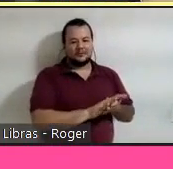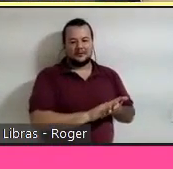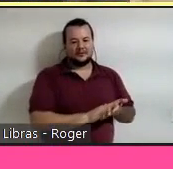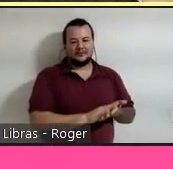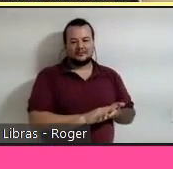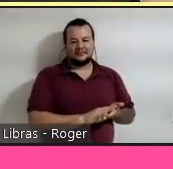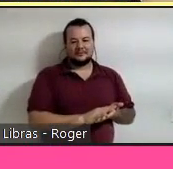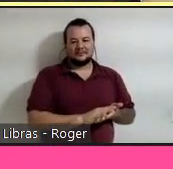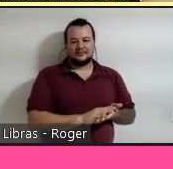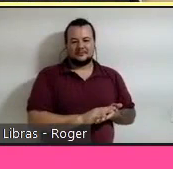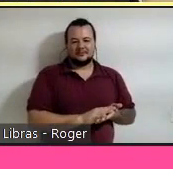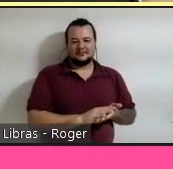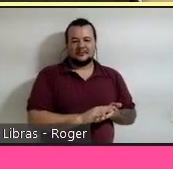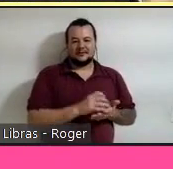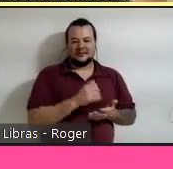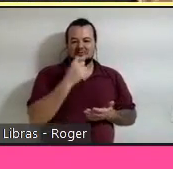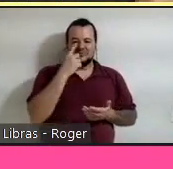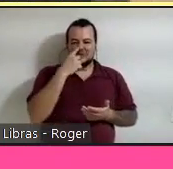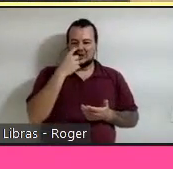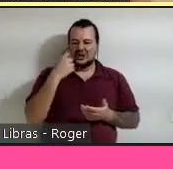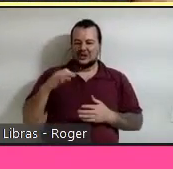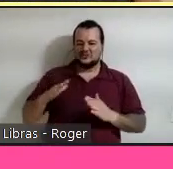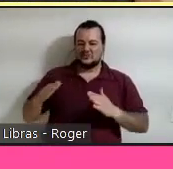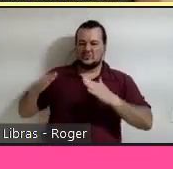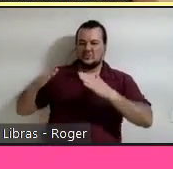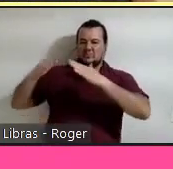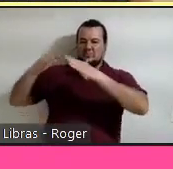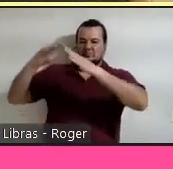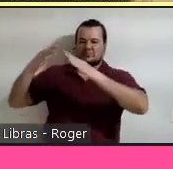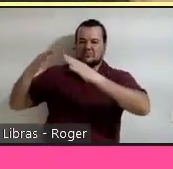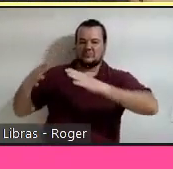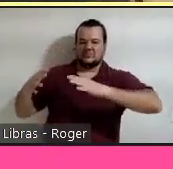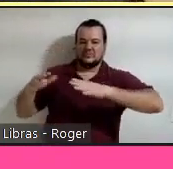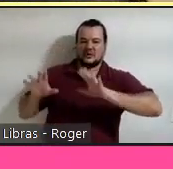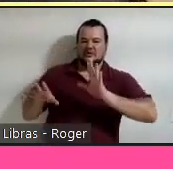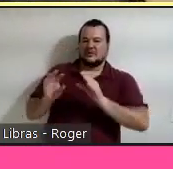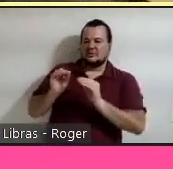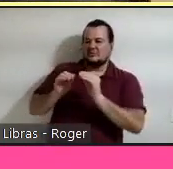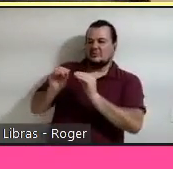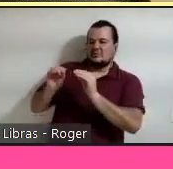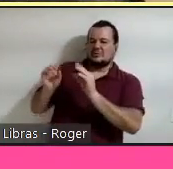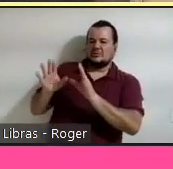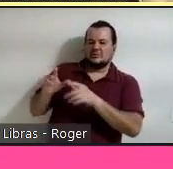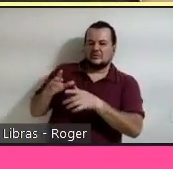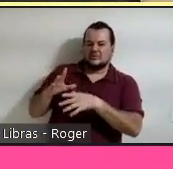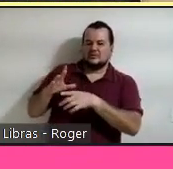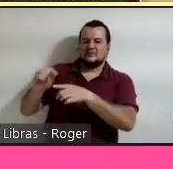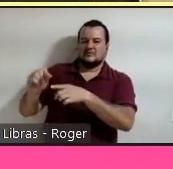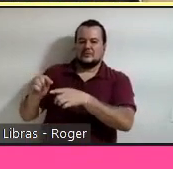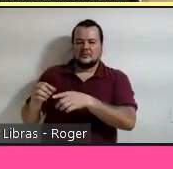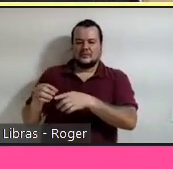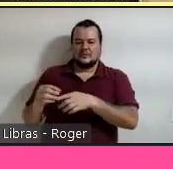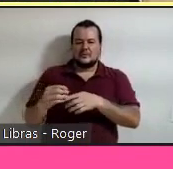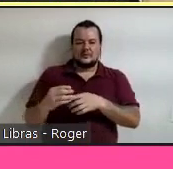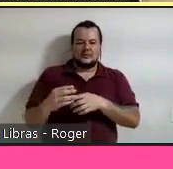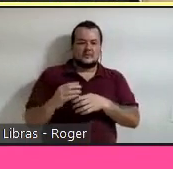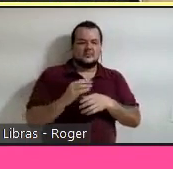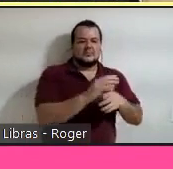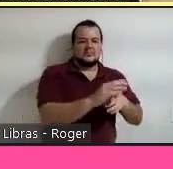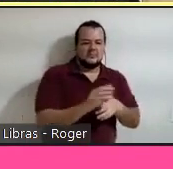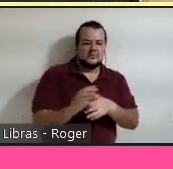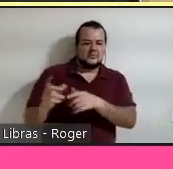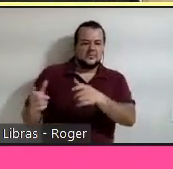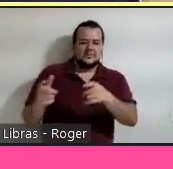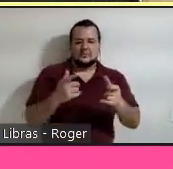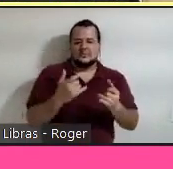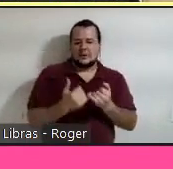pilha de impuro aí de alguma forma ou talvez o pessoal dê uma disfarçada e mande para um ou outro uso aí para que não pareça que está tão